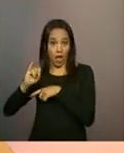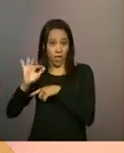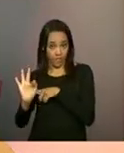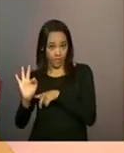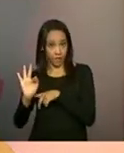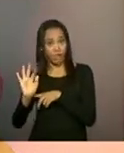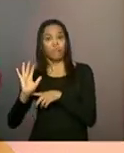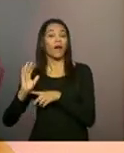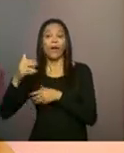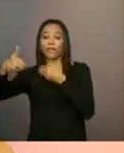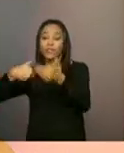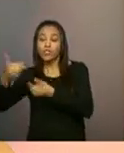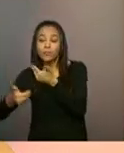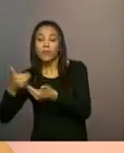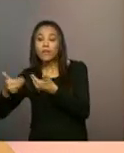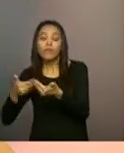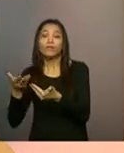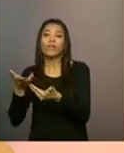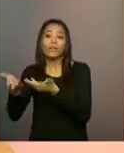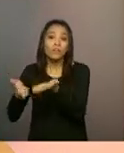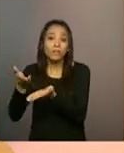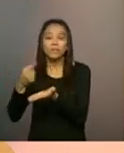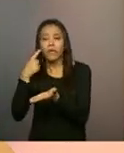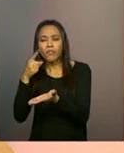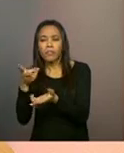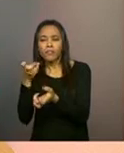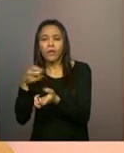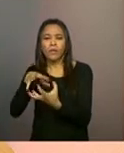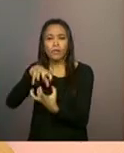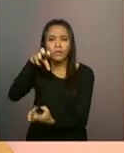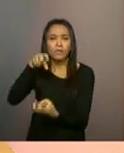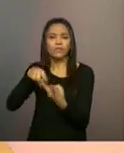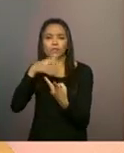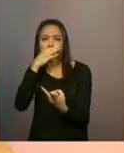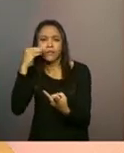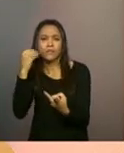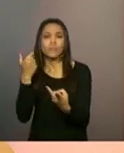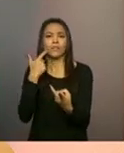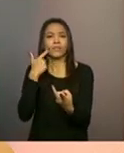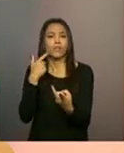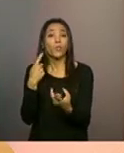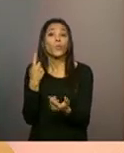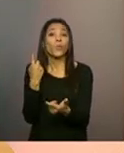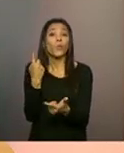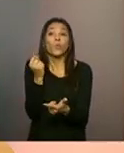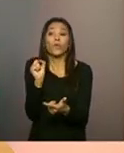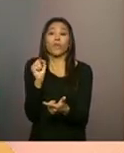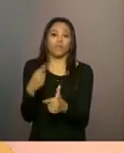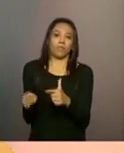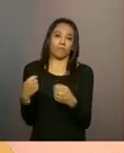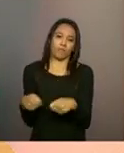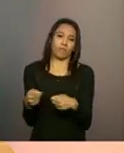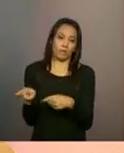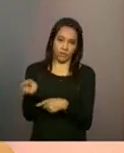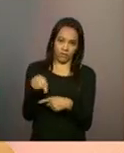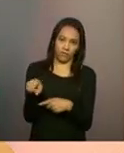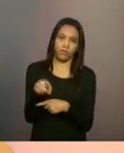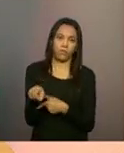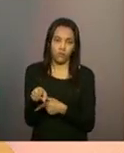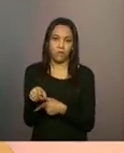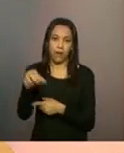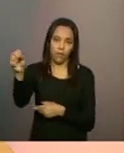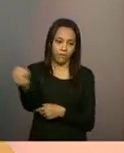identificar adolescentes ou mesmo idosos, enfim, o público do serviço de convivência,